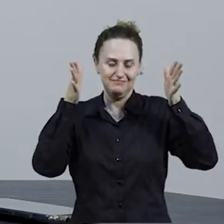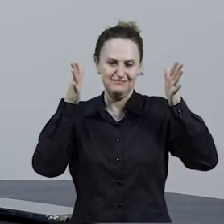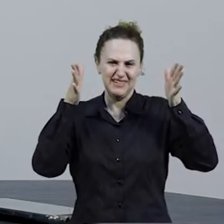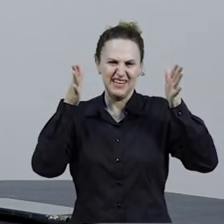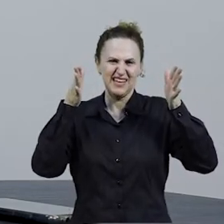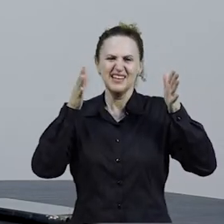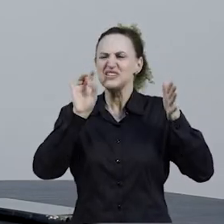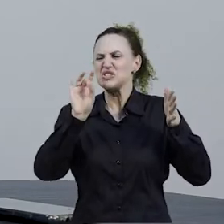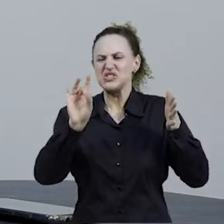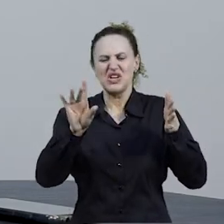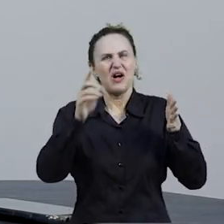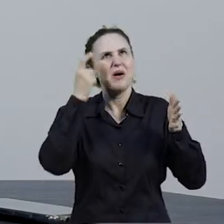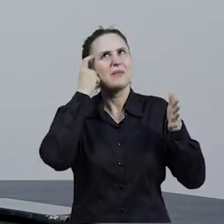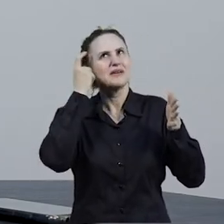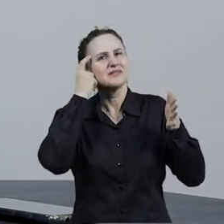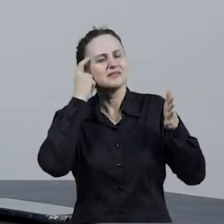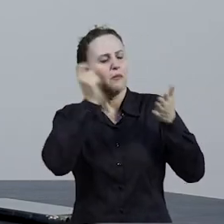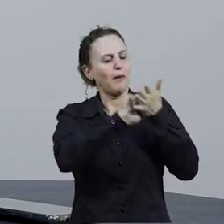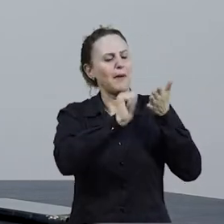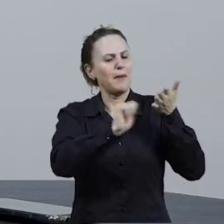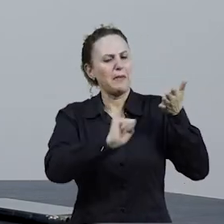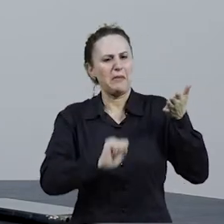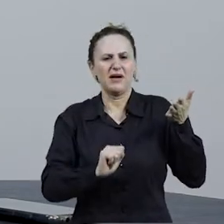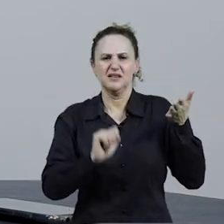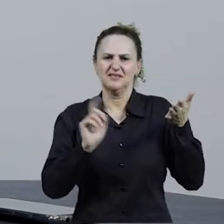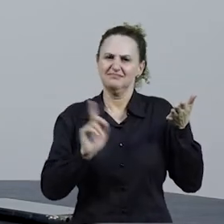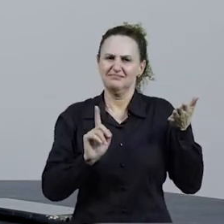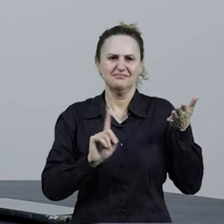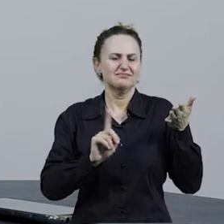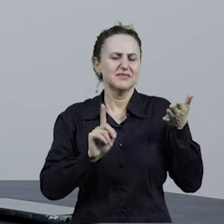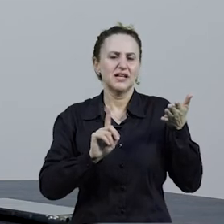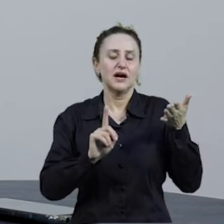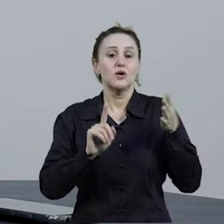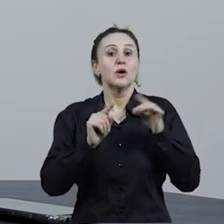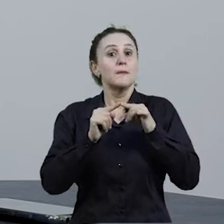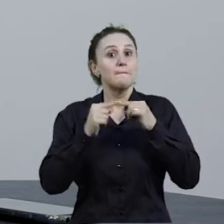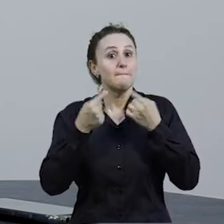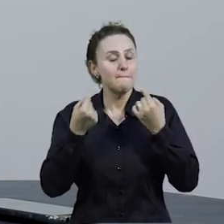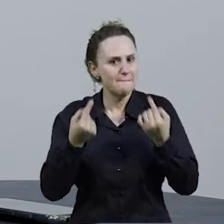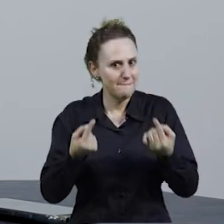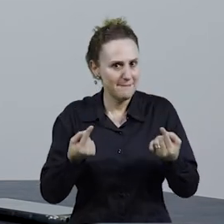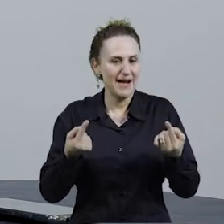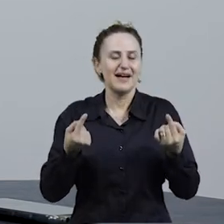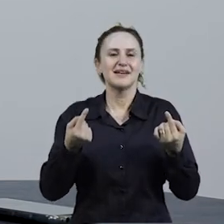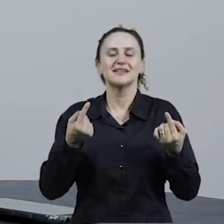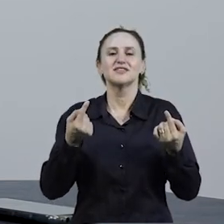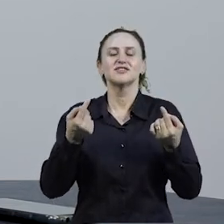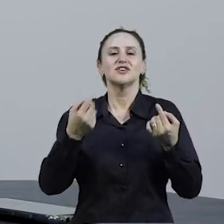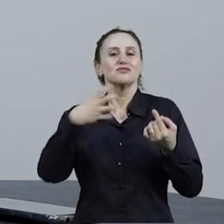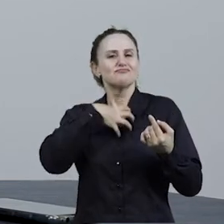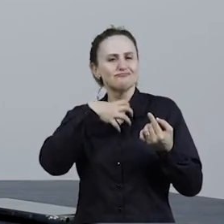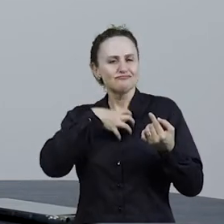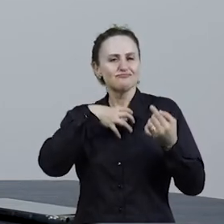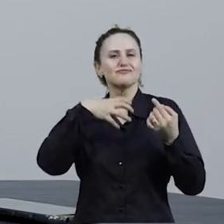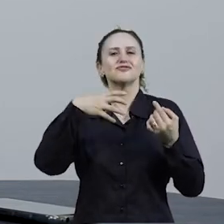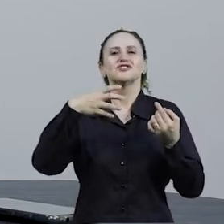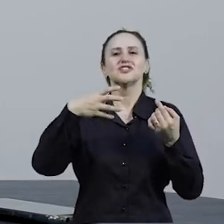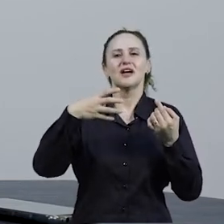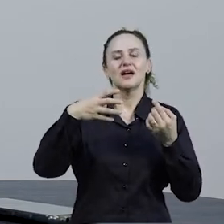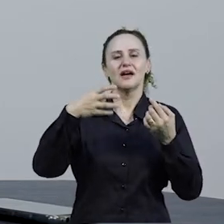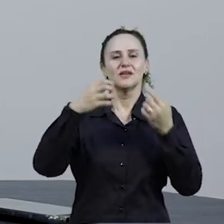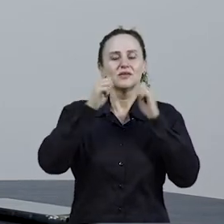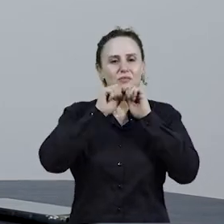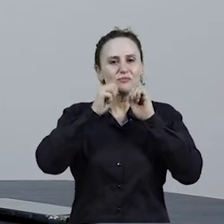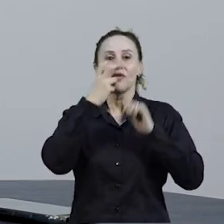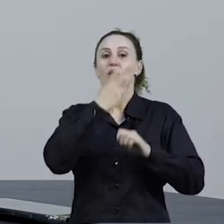sempre como uma forma escrita. E saindo um pouco, então, de redação para a produção, como que é uma boa proposta de produção, de